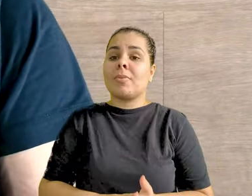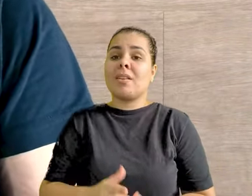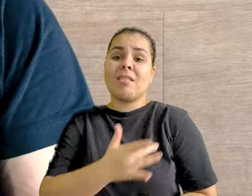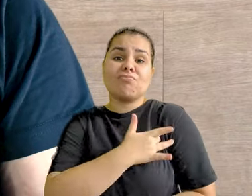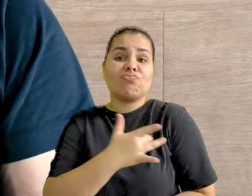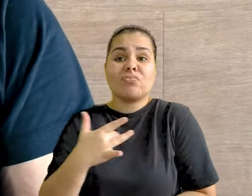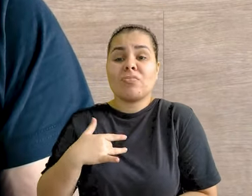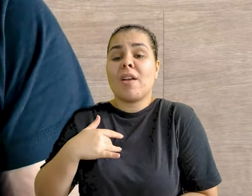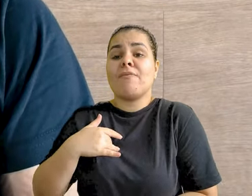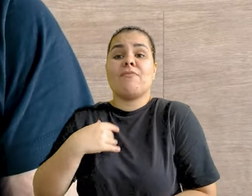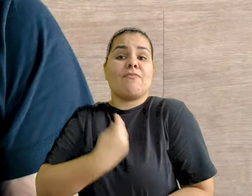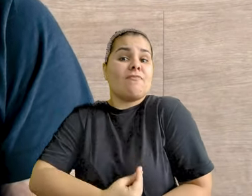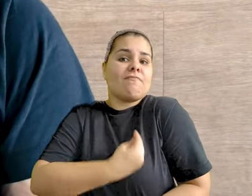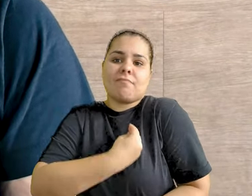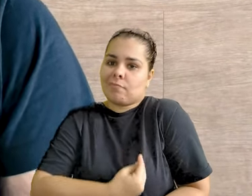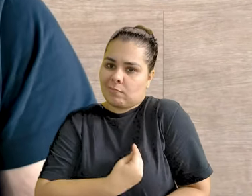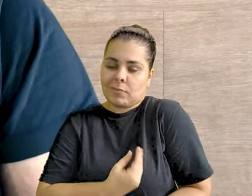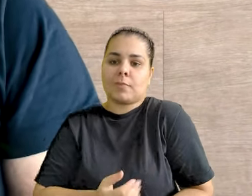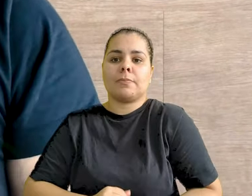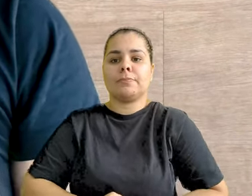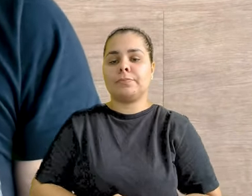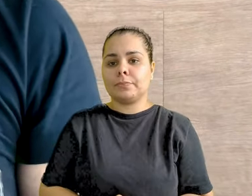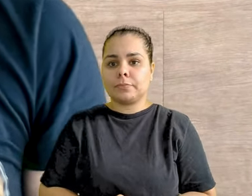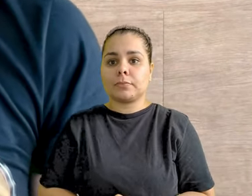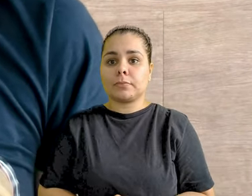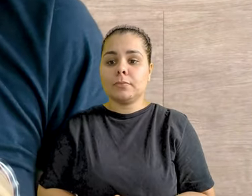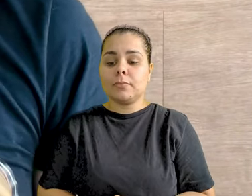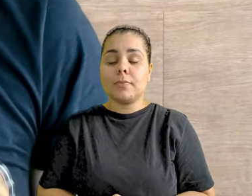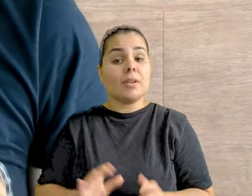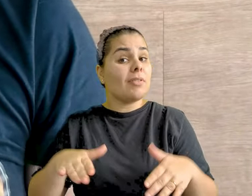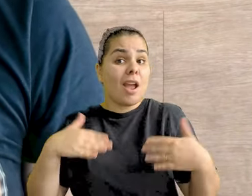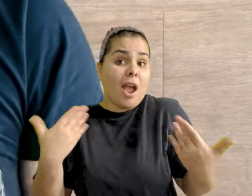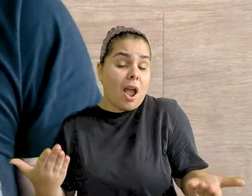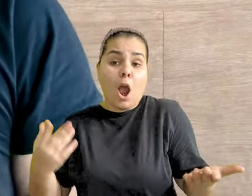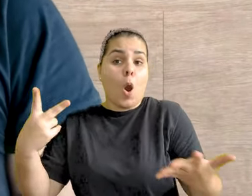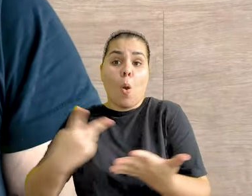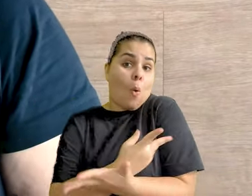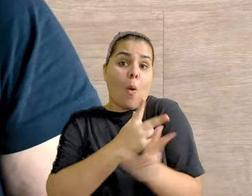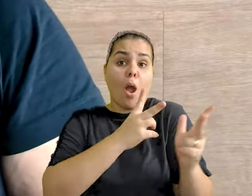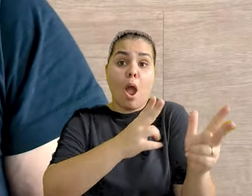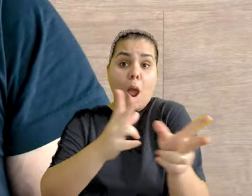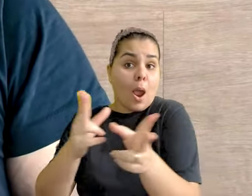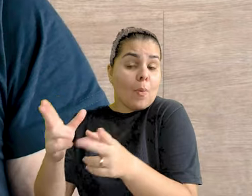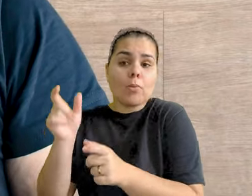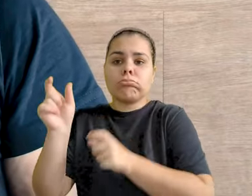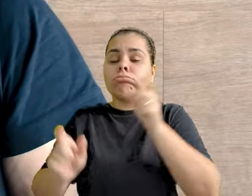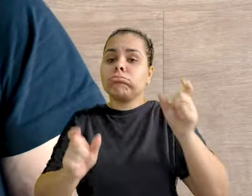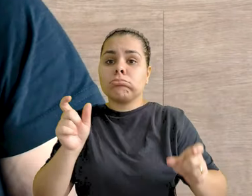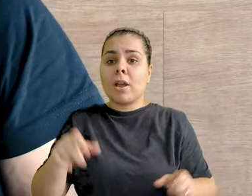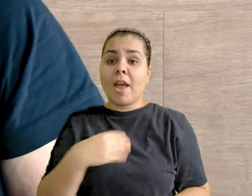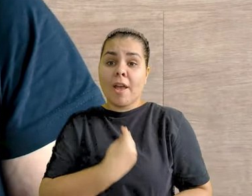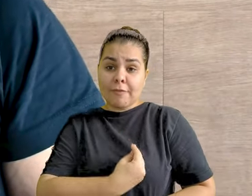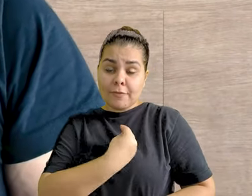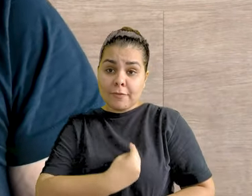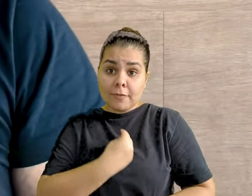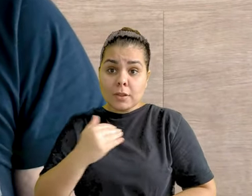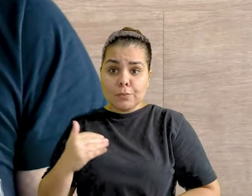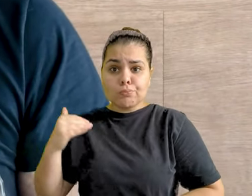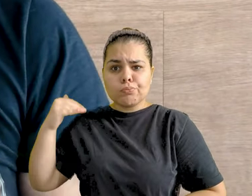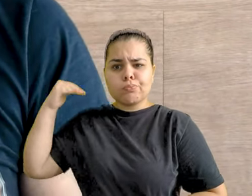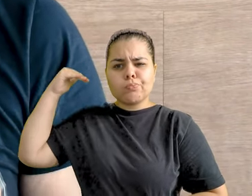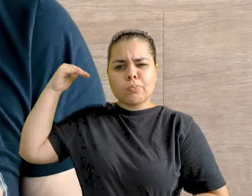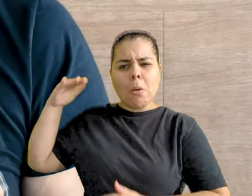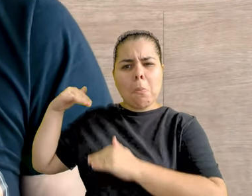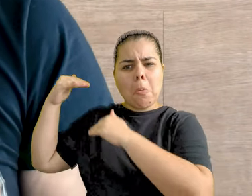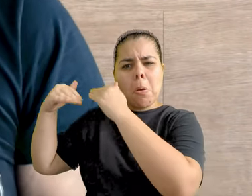qualidade de vida dele. E é assim com todo mundo. Conforme a vida adulta progride e a gente